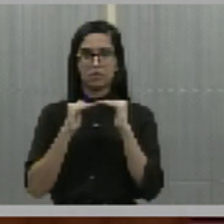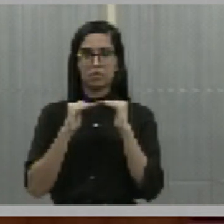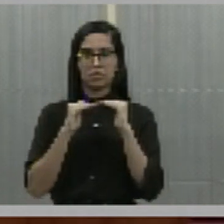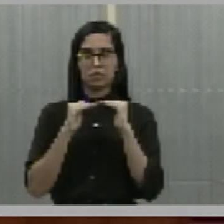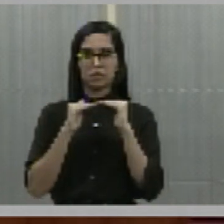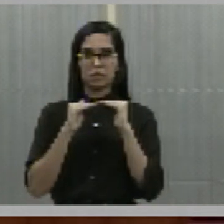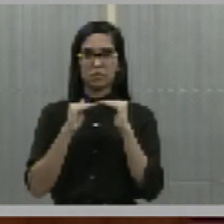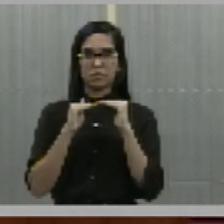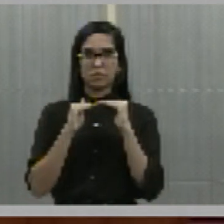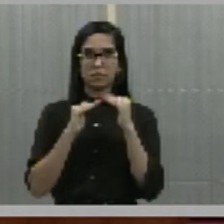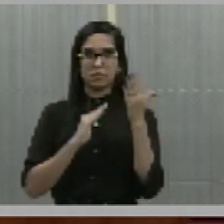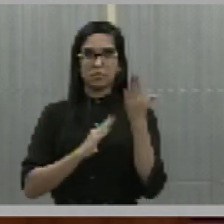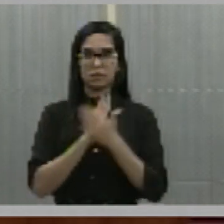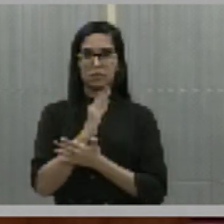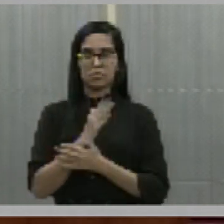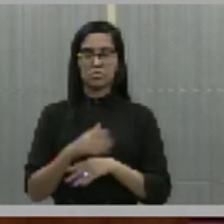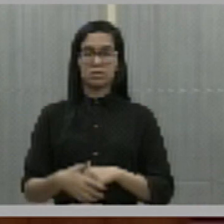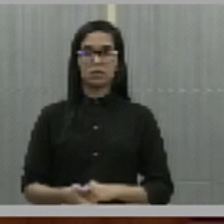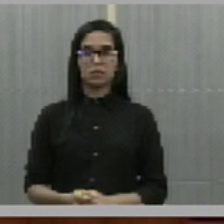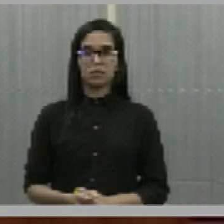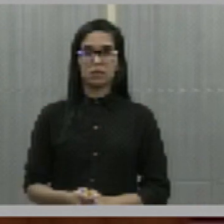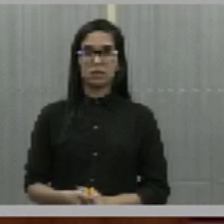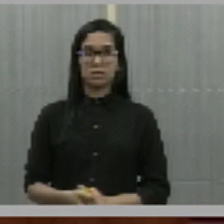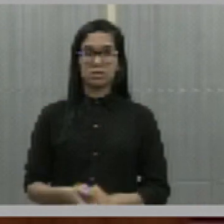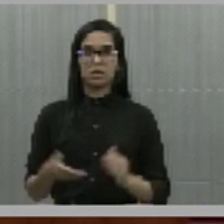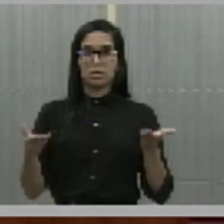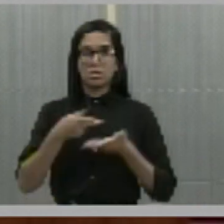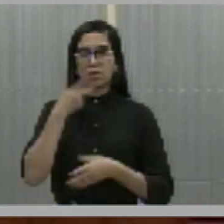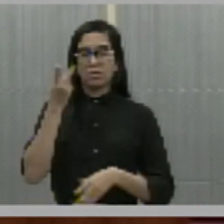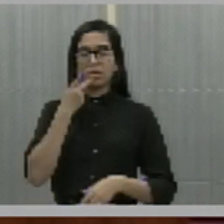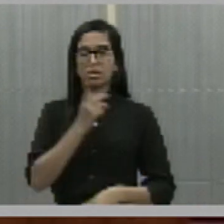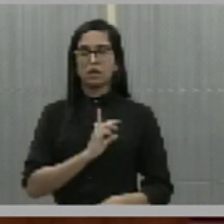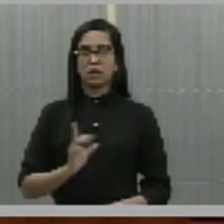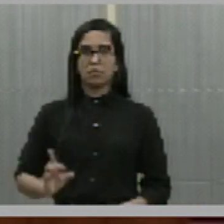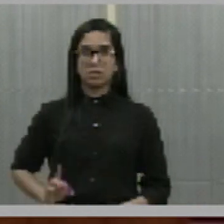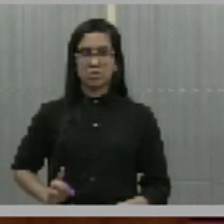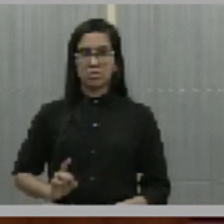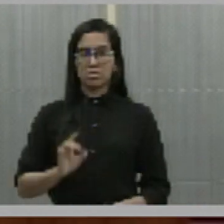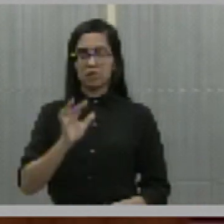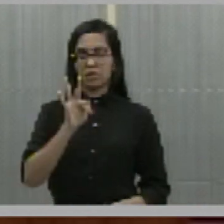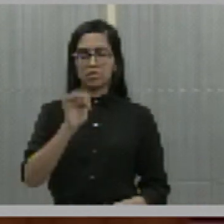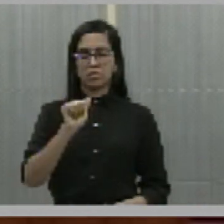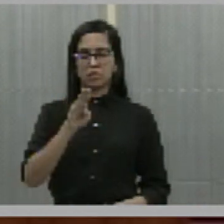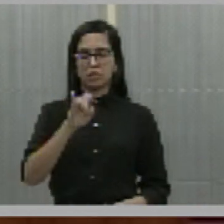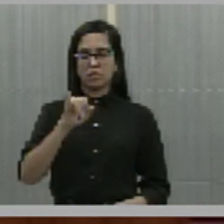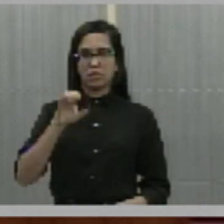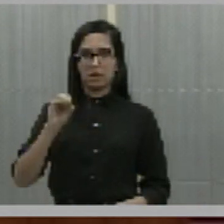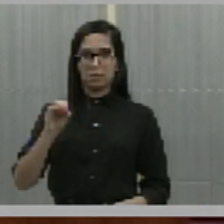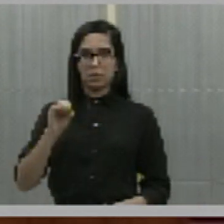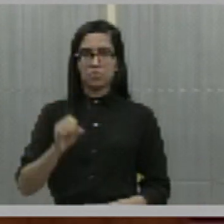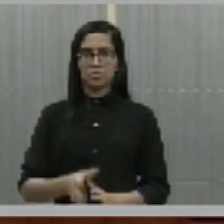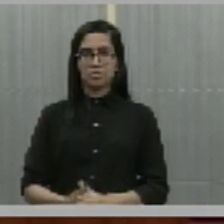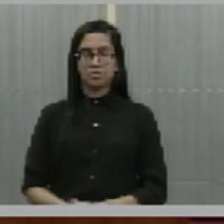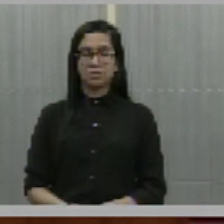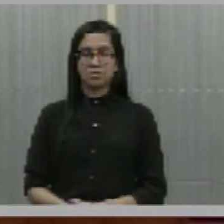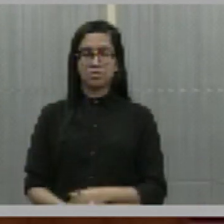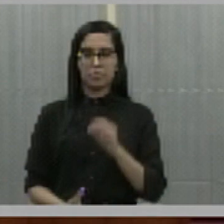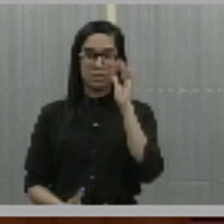Em votação. Aprovado. Eu passo a palavra para o deputado Fábio Novo, para a leitura do expediente.